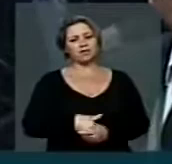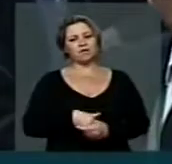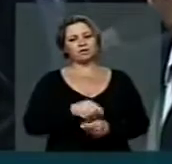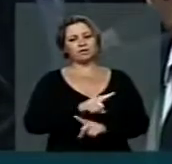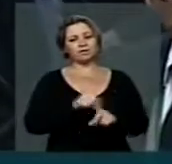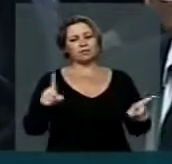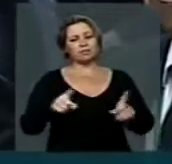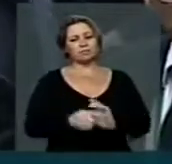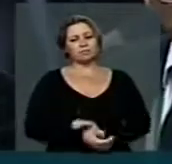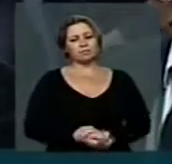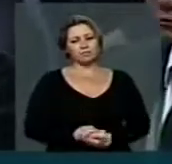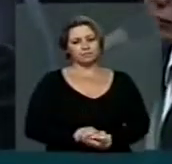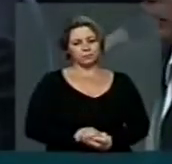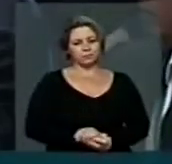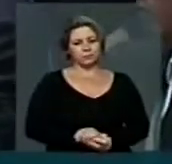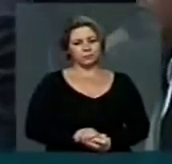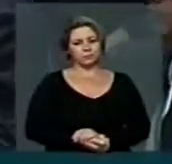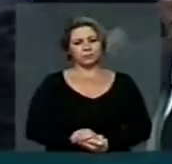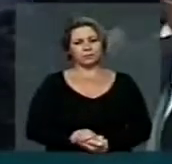não a essa matéria.